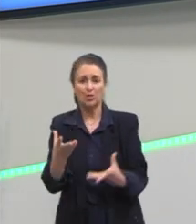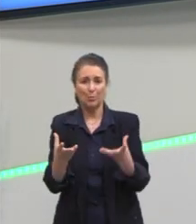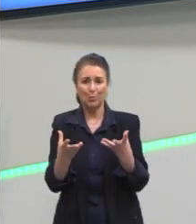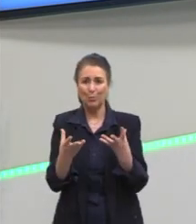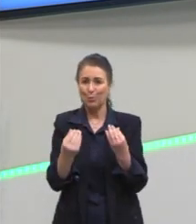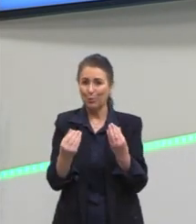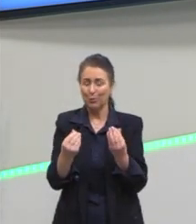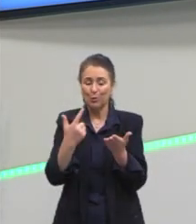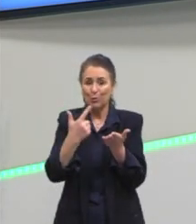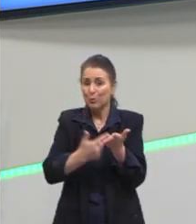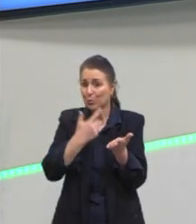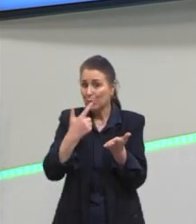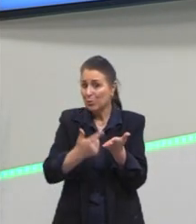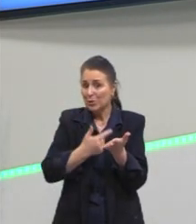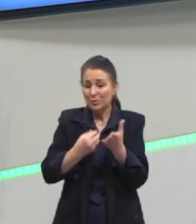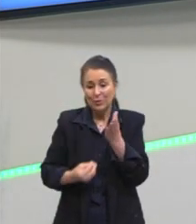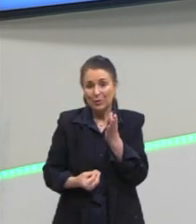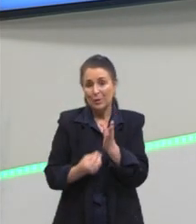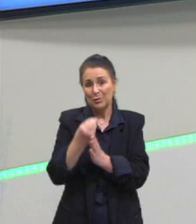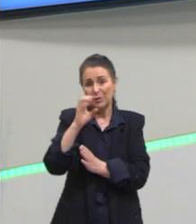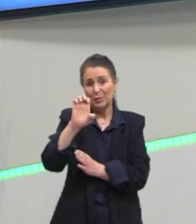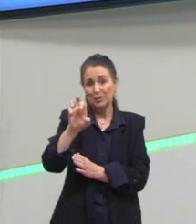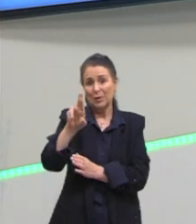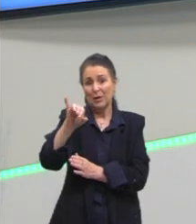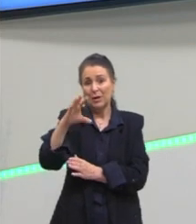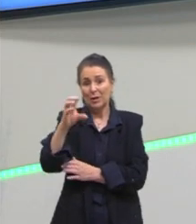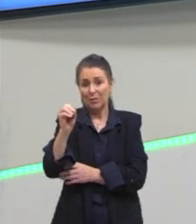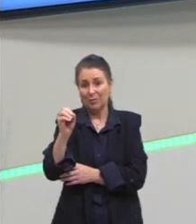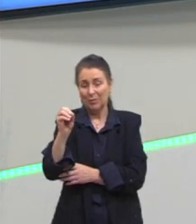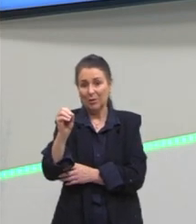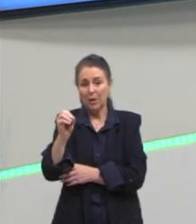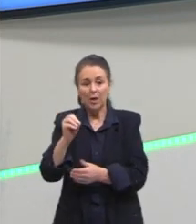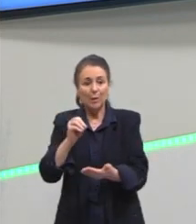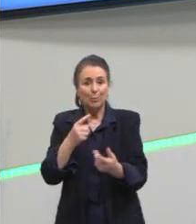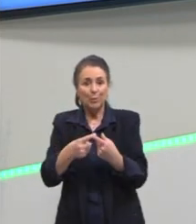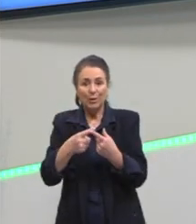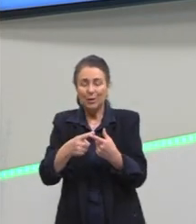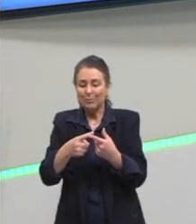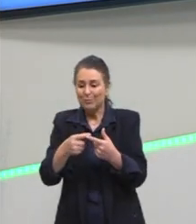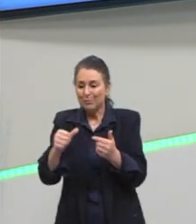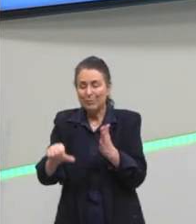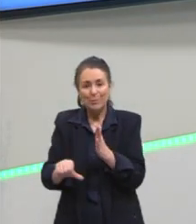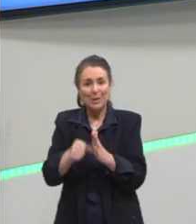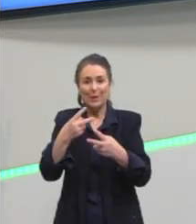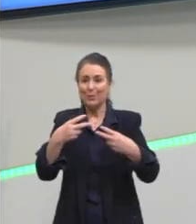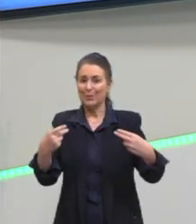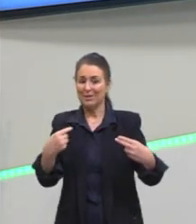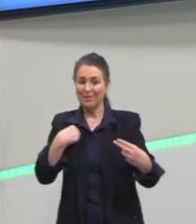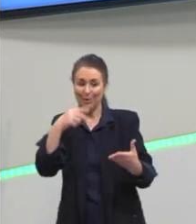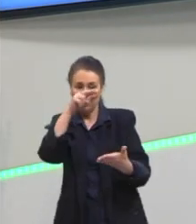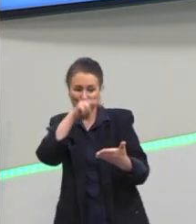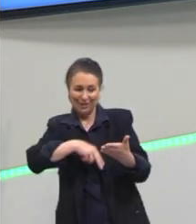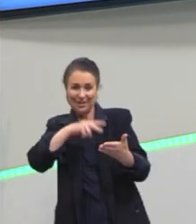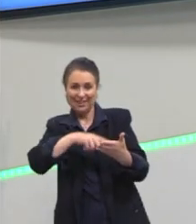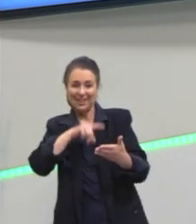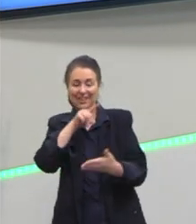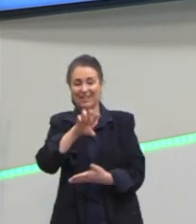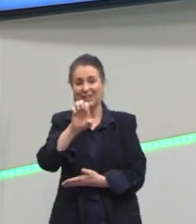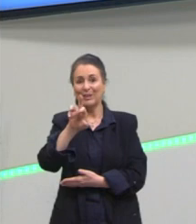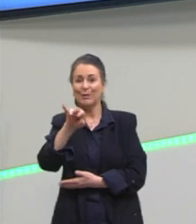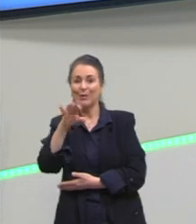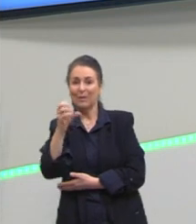a primeira leva de livros que eu li, né, foram do Érico Veríssimo. Então, eu comecei